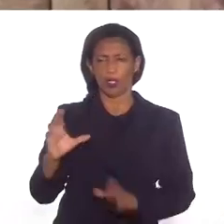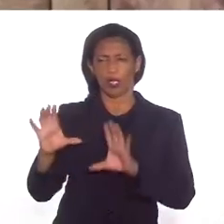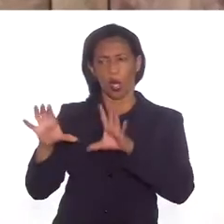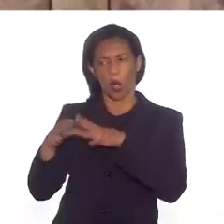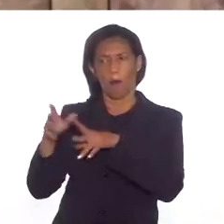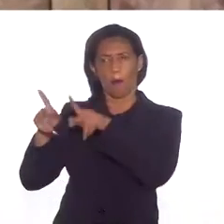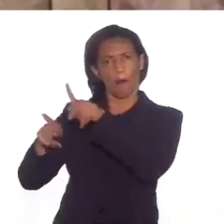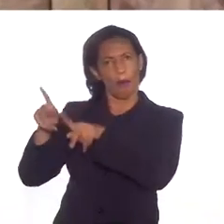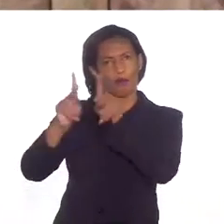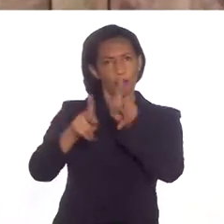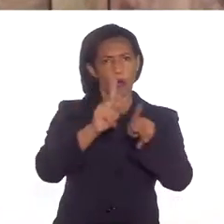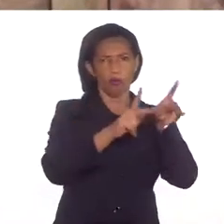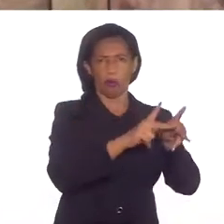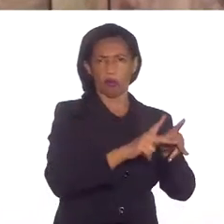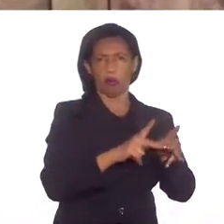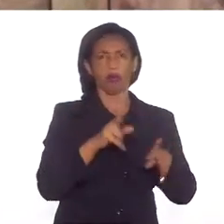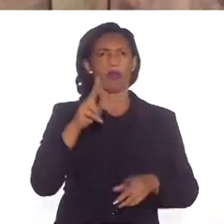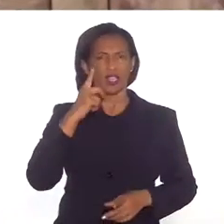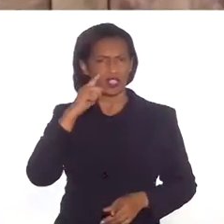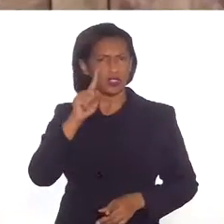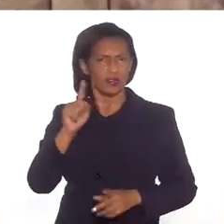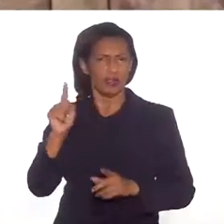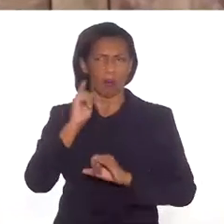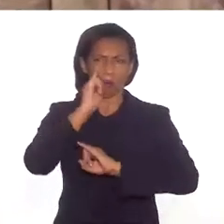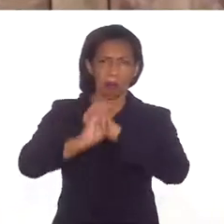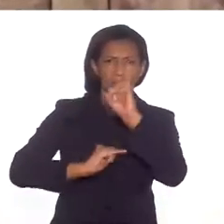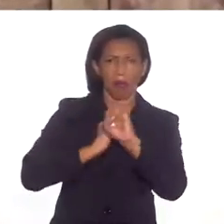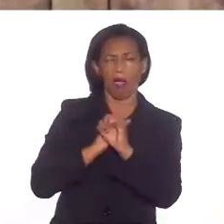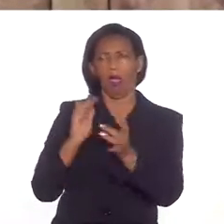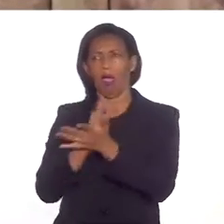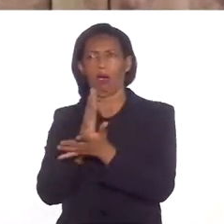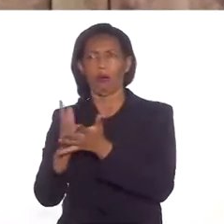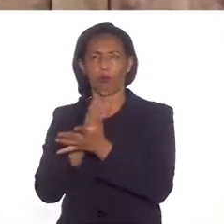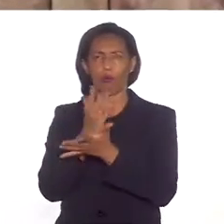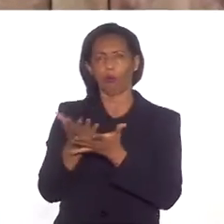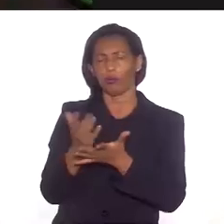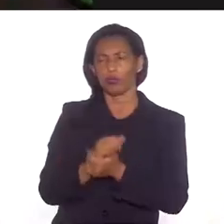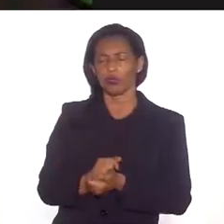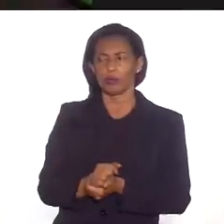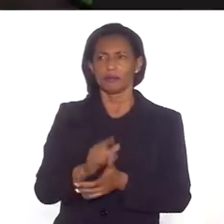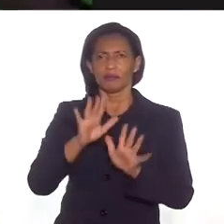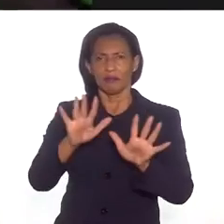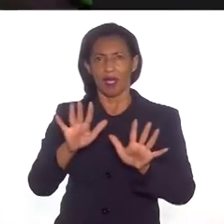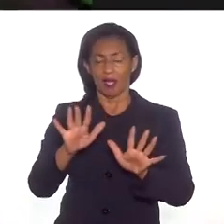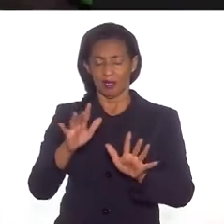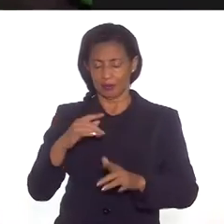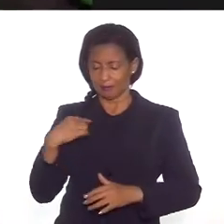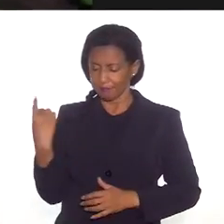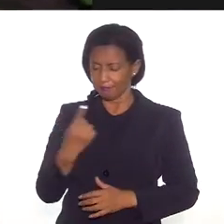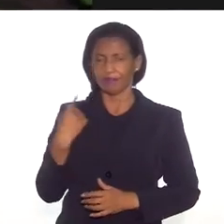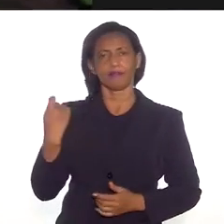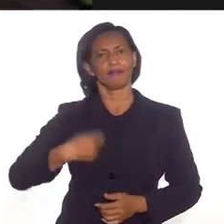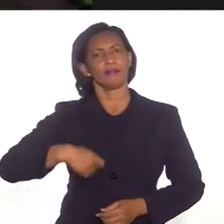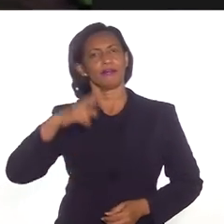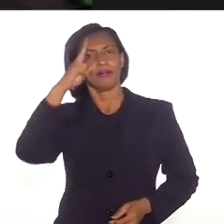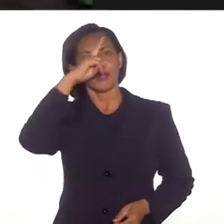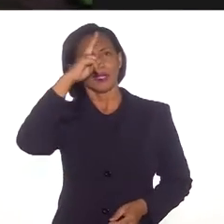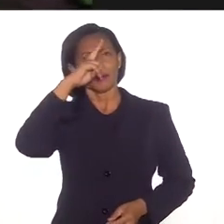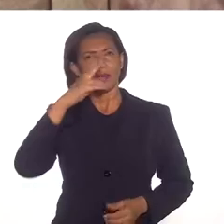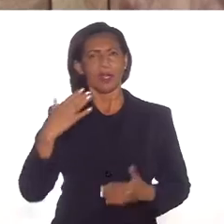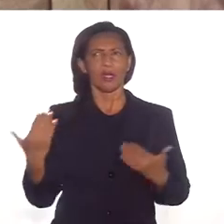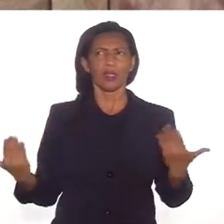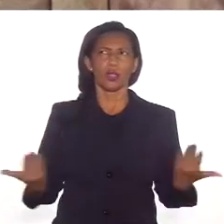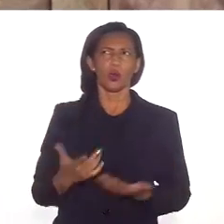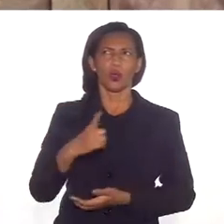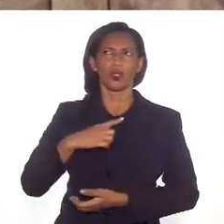tem uns povos que são mais conhecidos, a gente lê pela internet, as pessoas comentam, mas a gente precisa lembrar que hoje